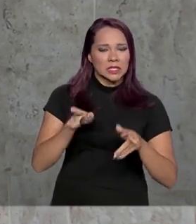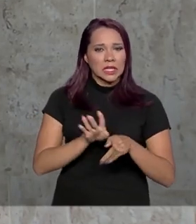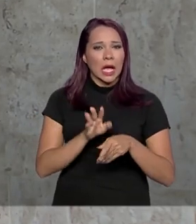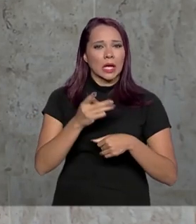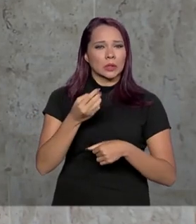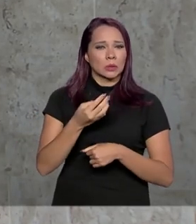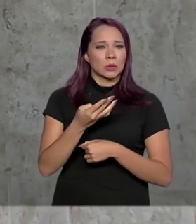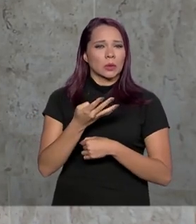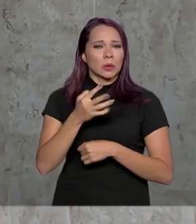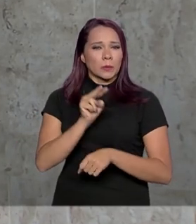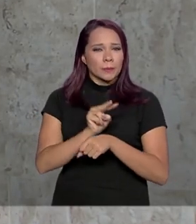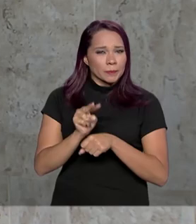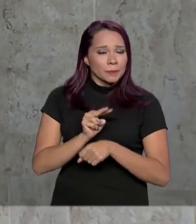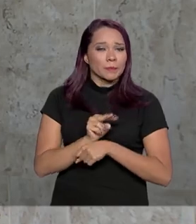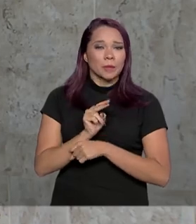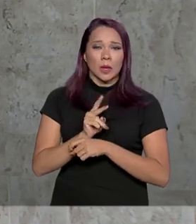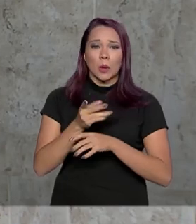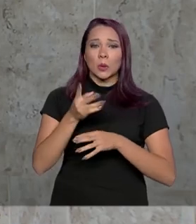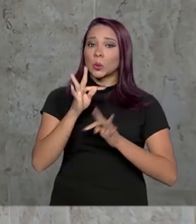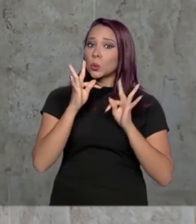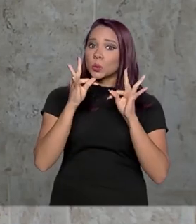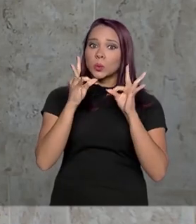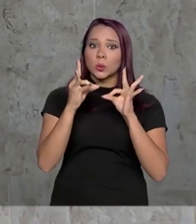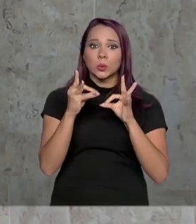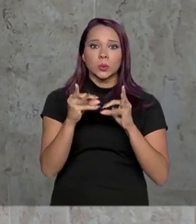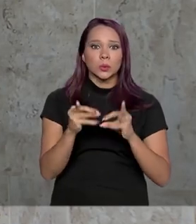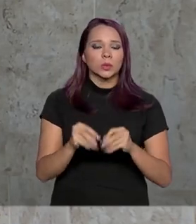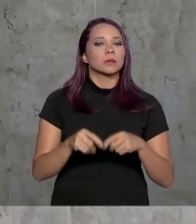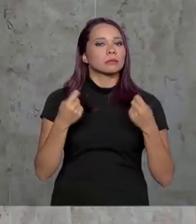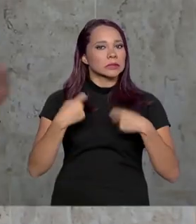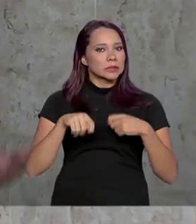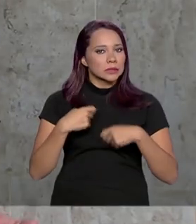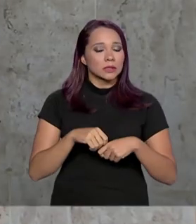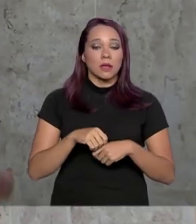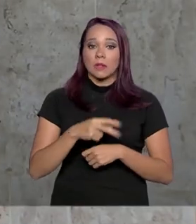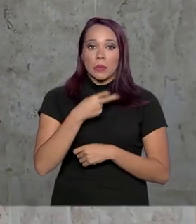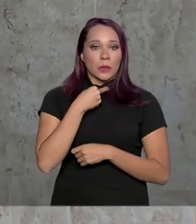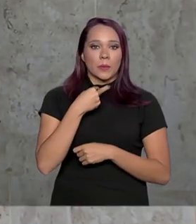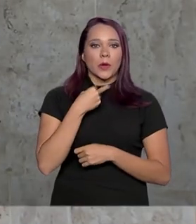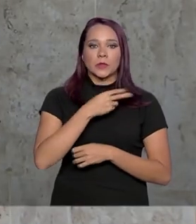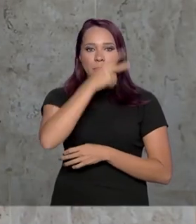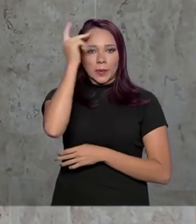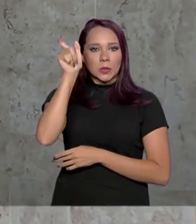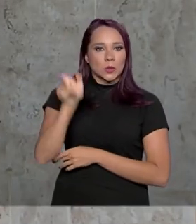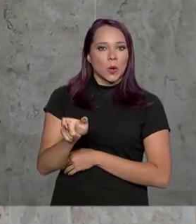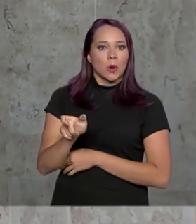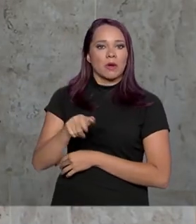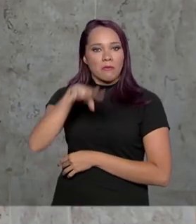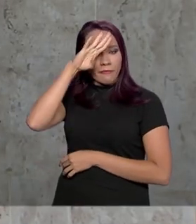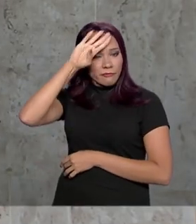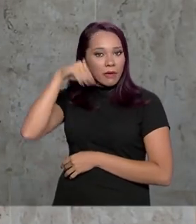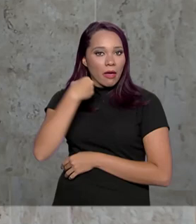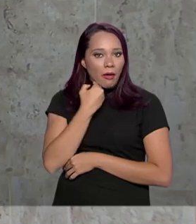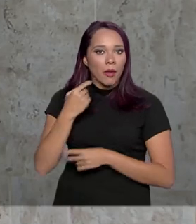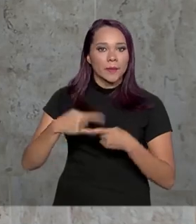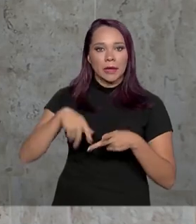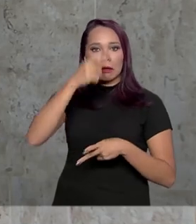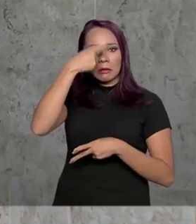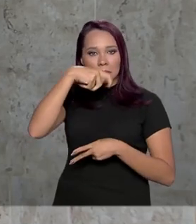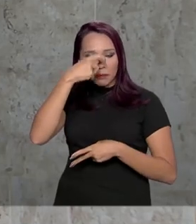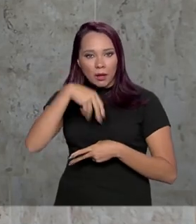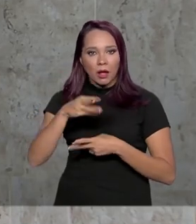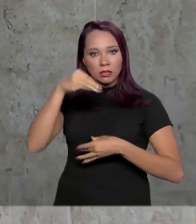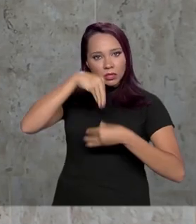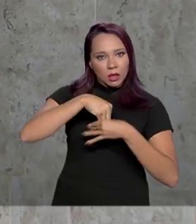equipamentos, enfim, tudo que envolve um negócio desse. Você não pode trazer uma pessoa que esteja com febre, esteja gripado